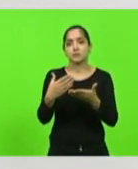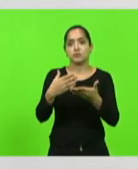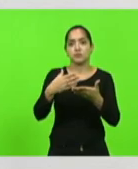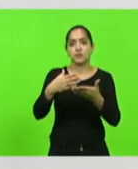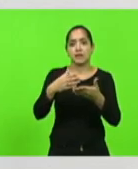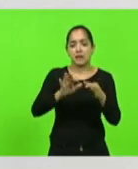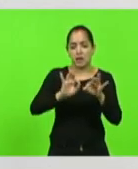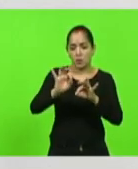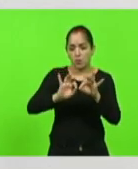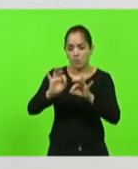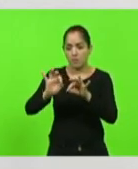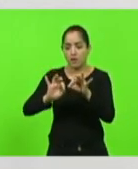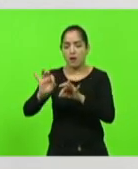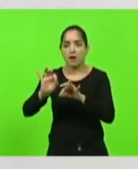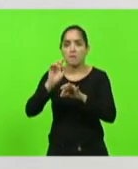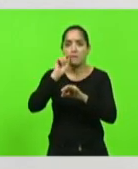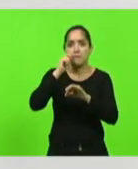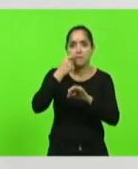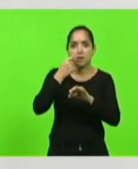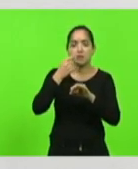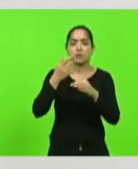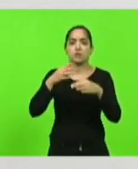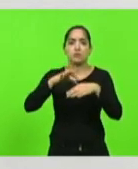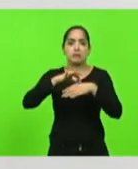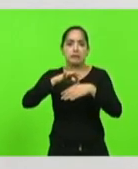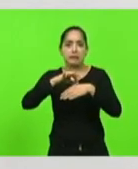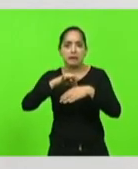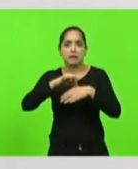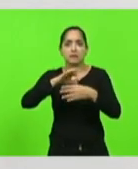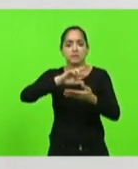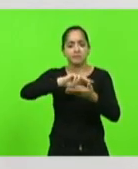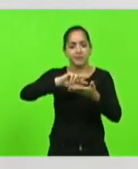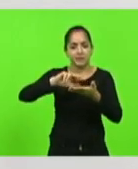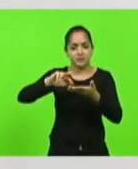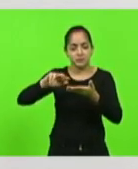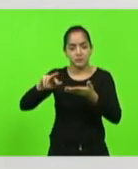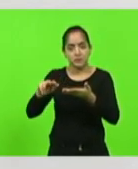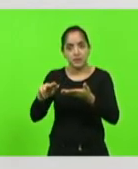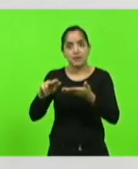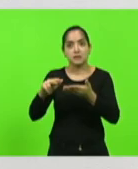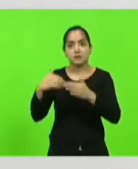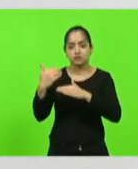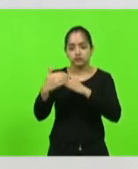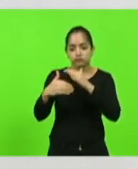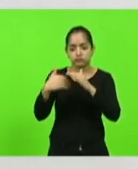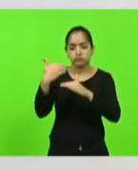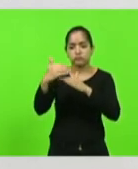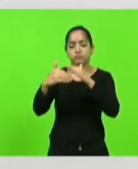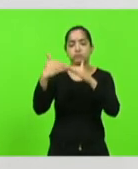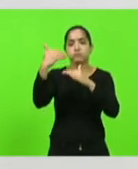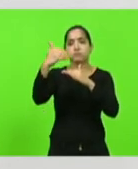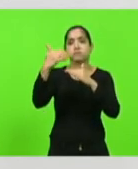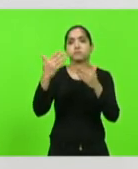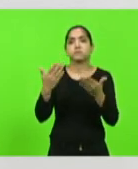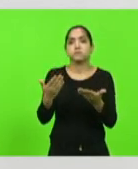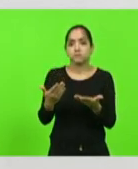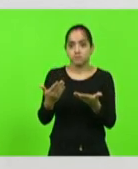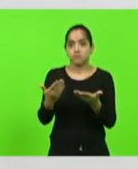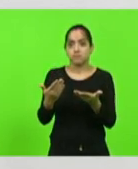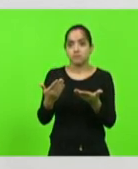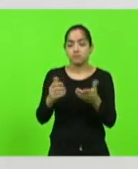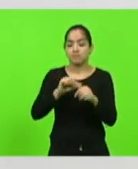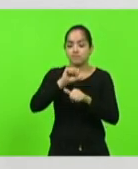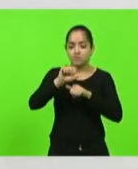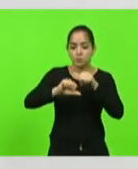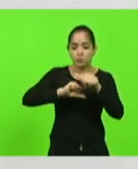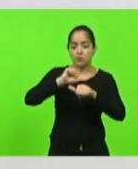panificadoras açougues e foi evoluindo para se transformar numa